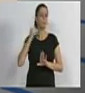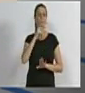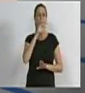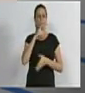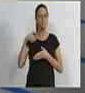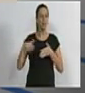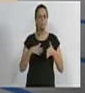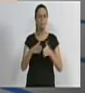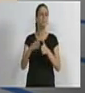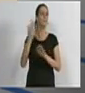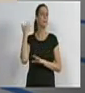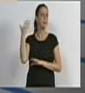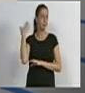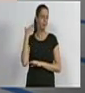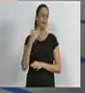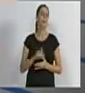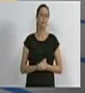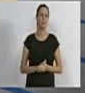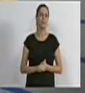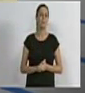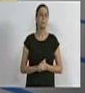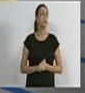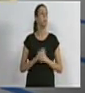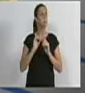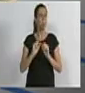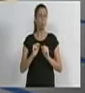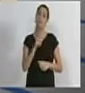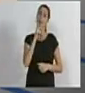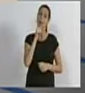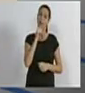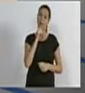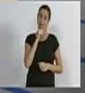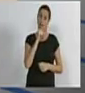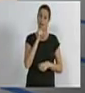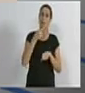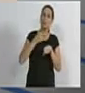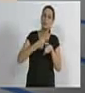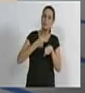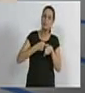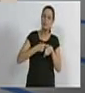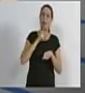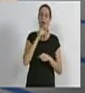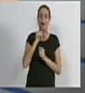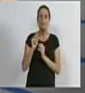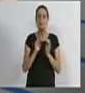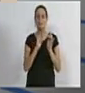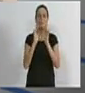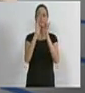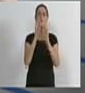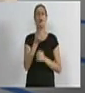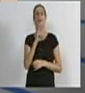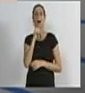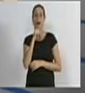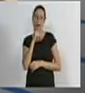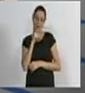bilhões de anos. Pode ser sólida, gasosa, ou líquida.